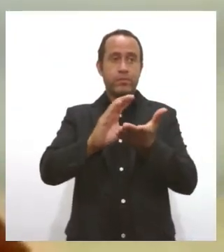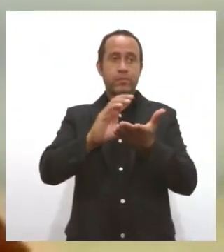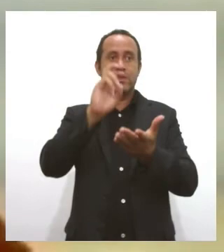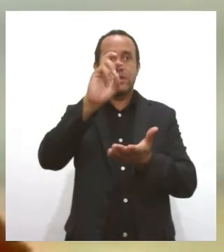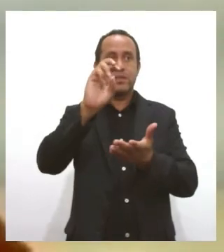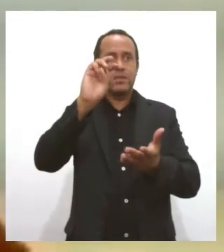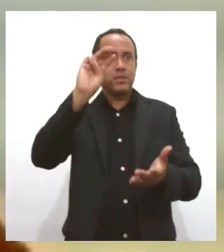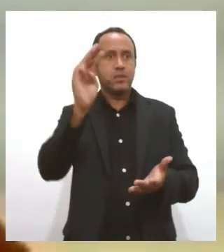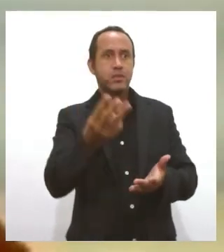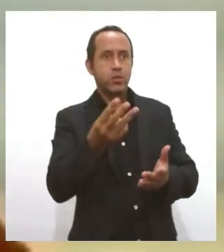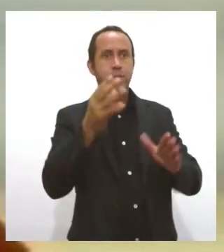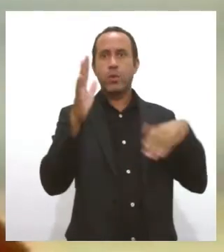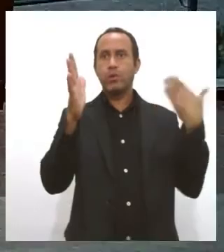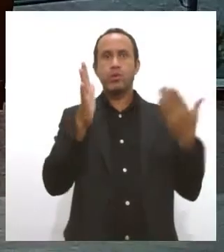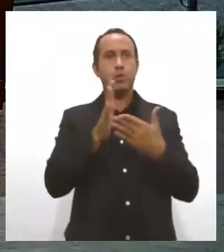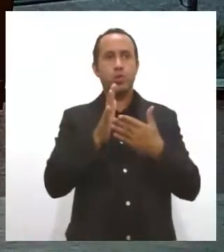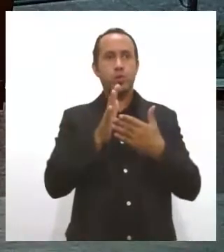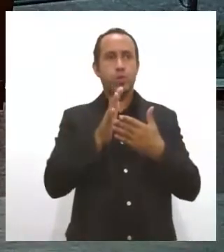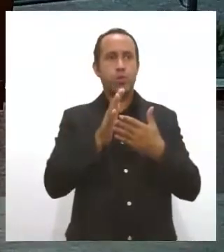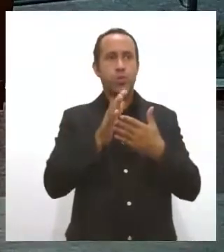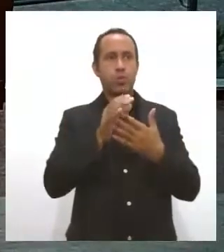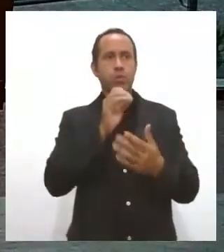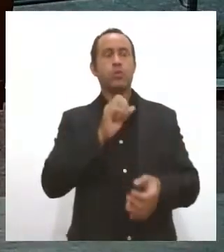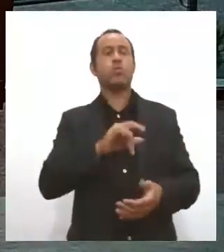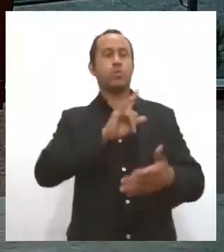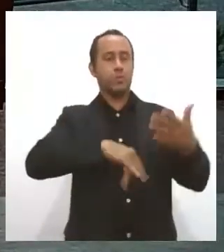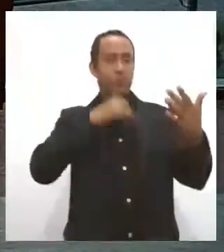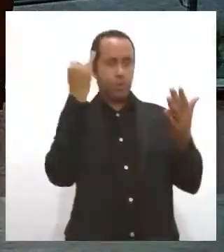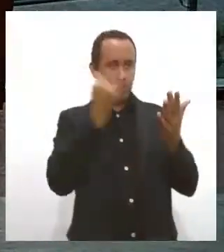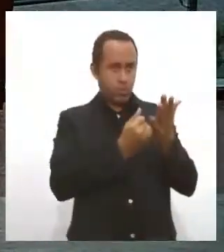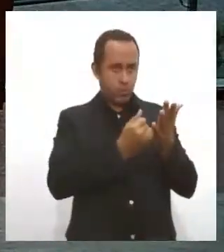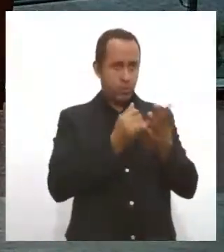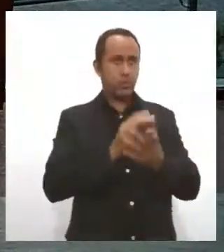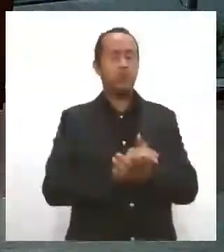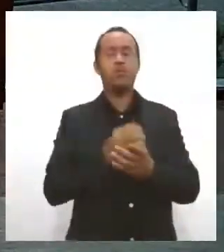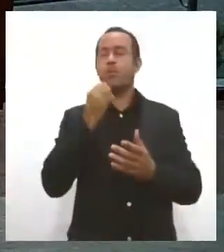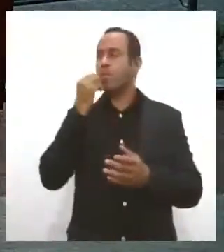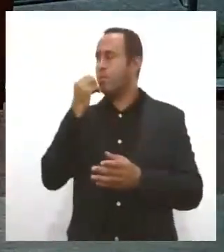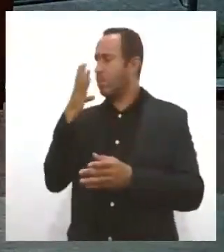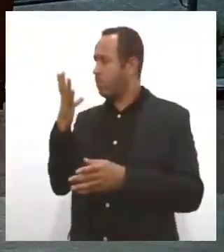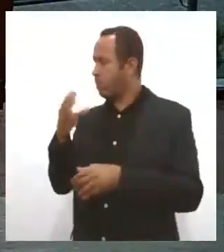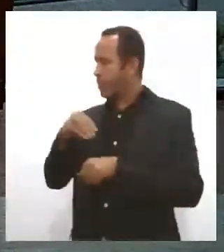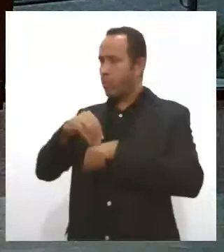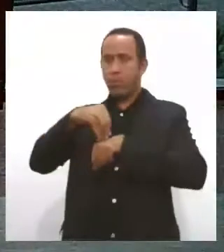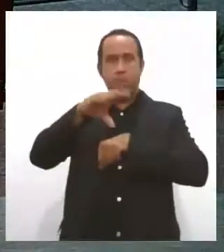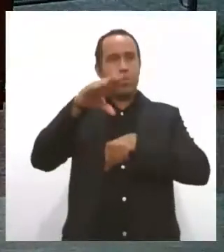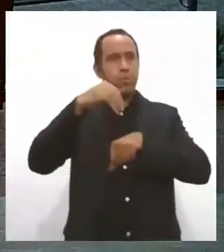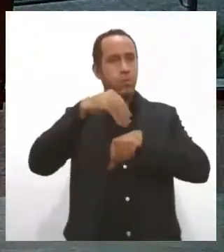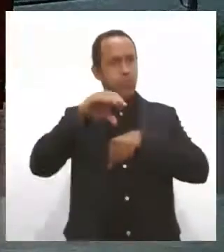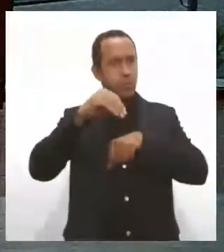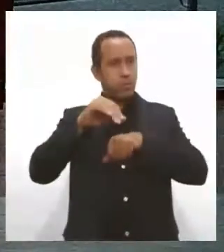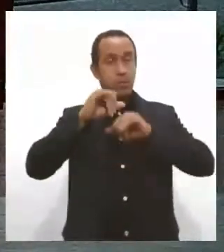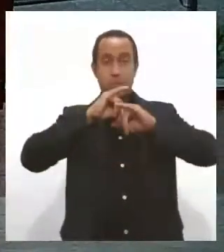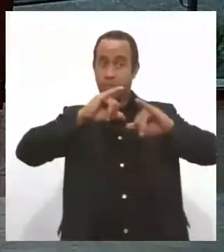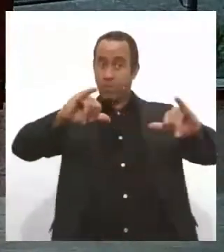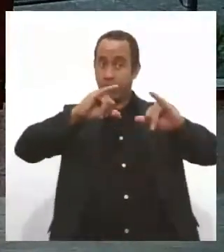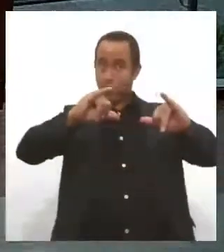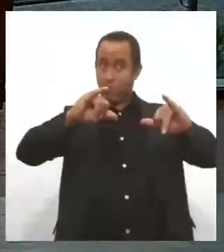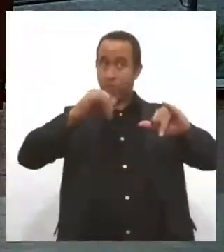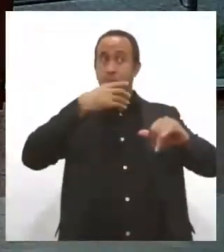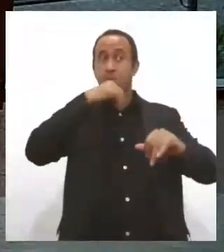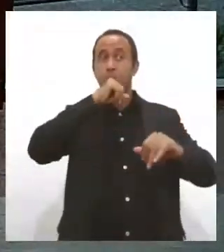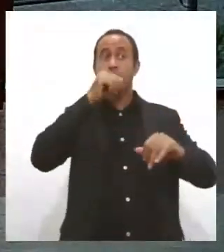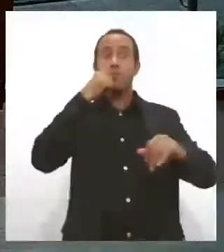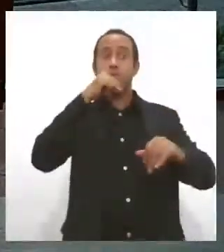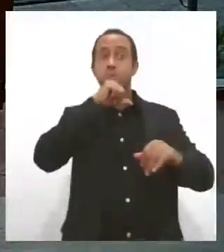em torno disso. Muito bem, muito útil aí, suas orientações, deixando aí o alerta para os pais e familiares